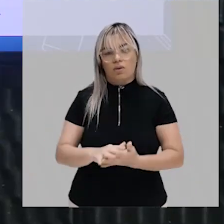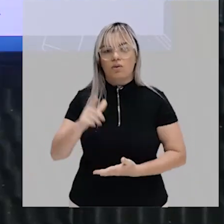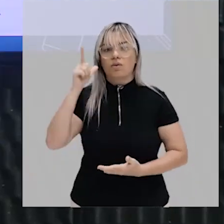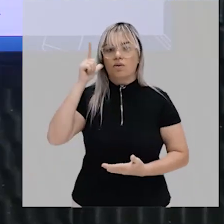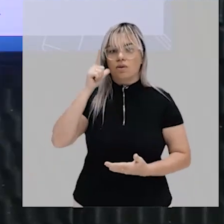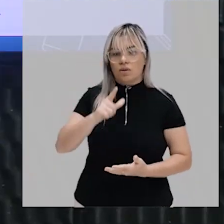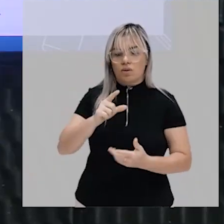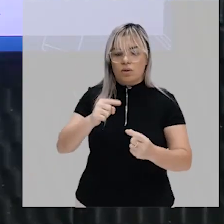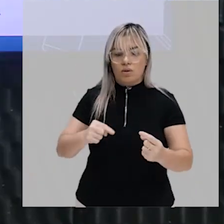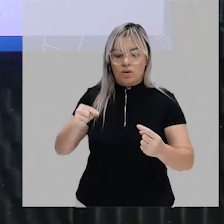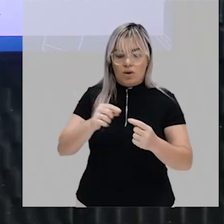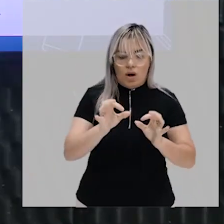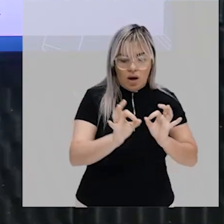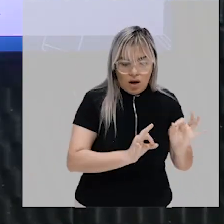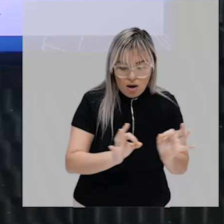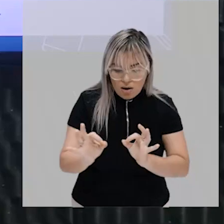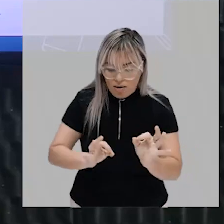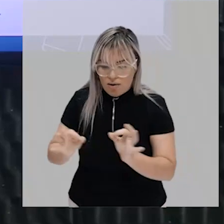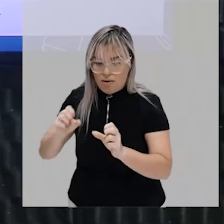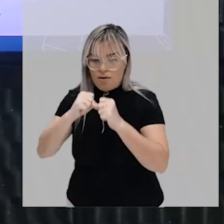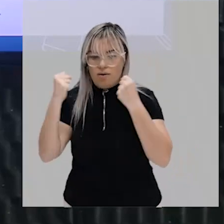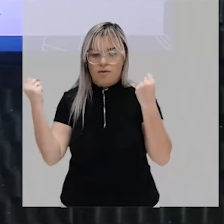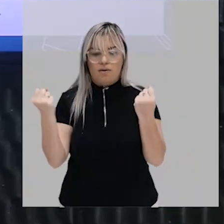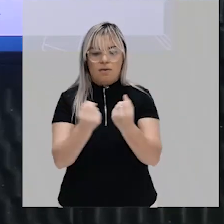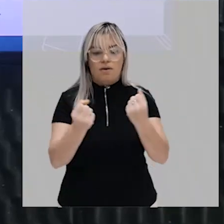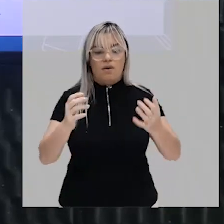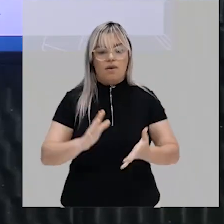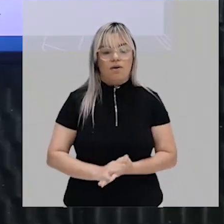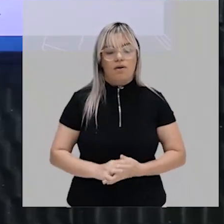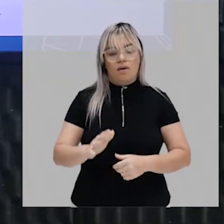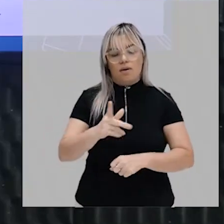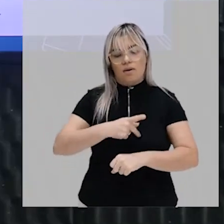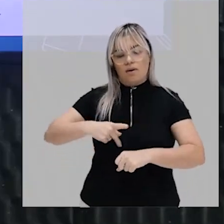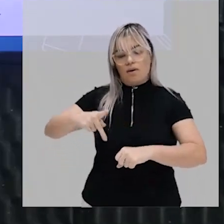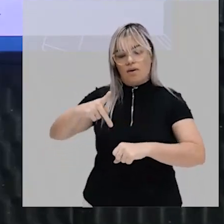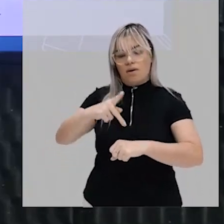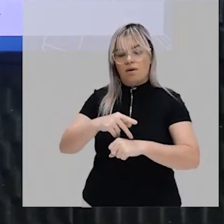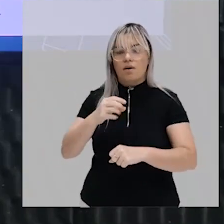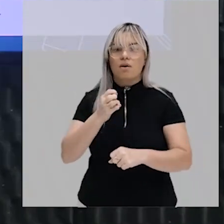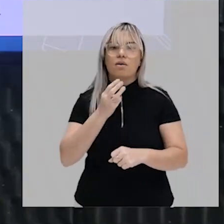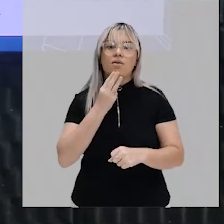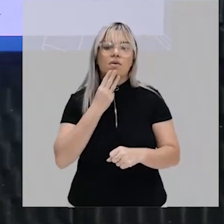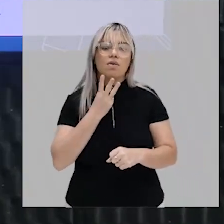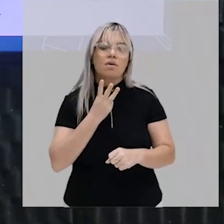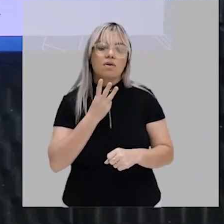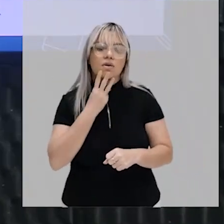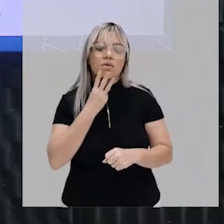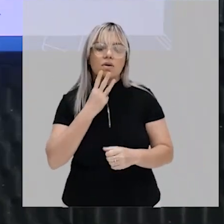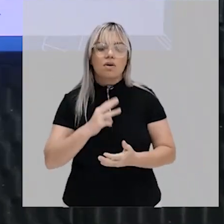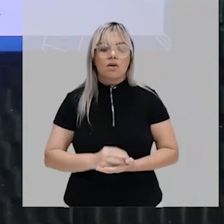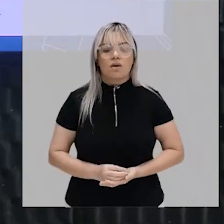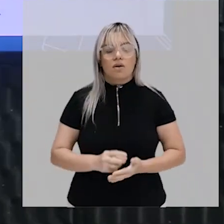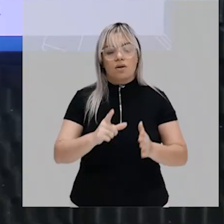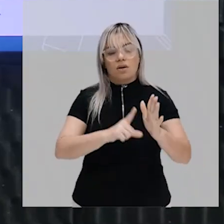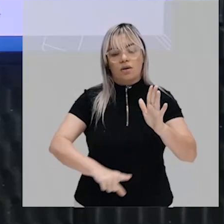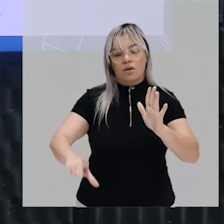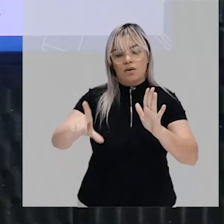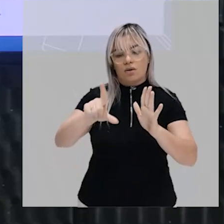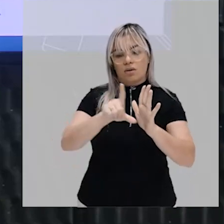garantir a ordem social o Estado é para Weber dotado de legitimidade